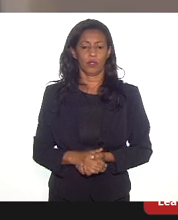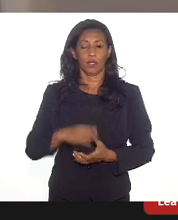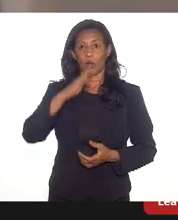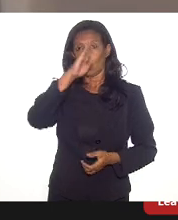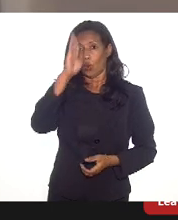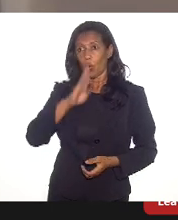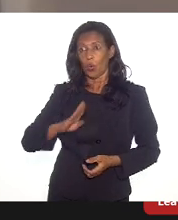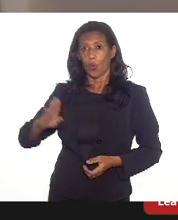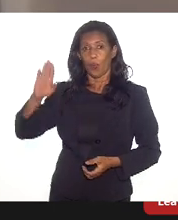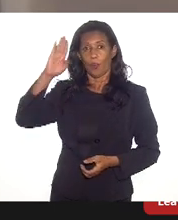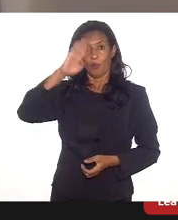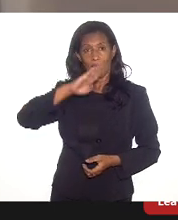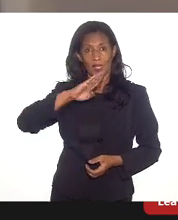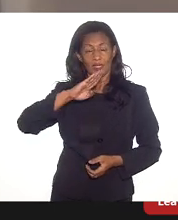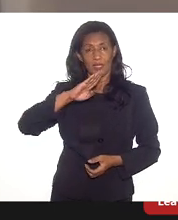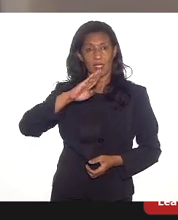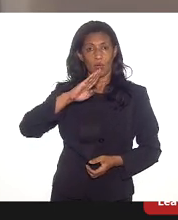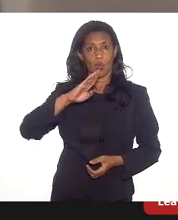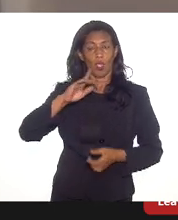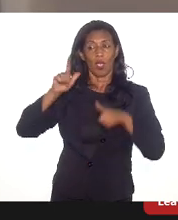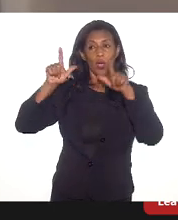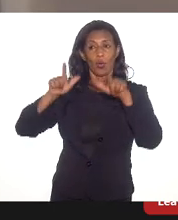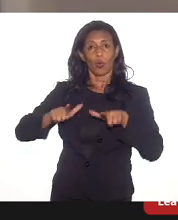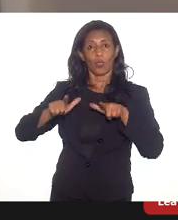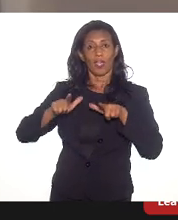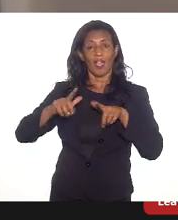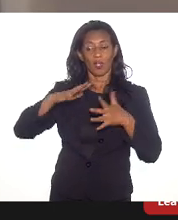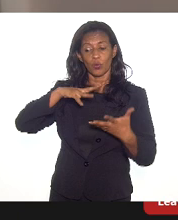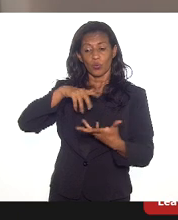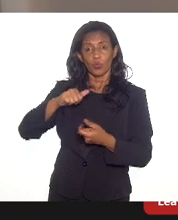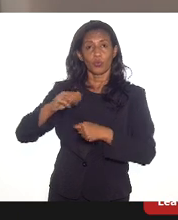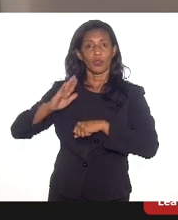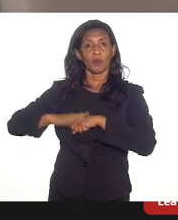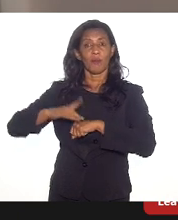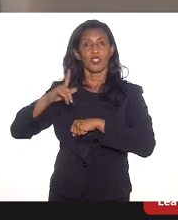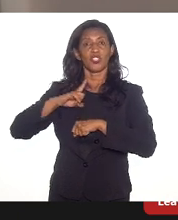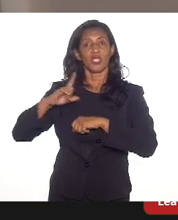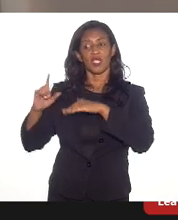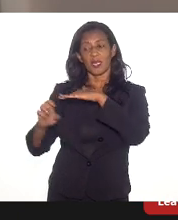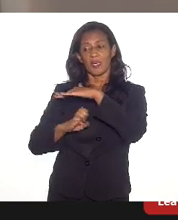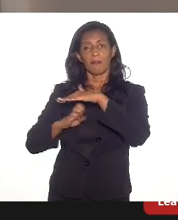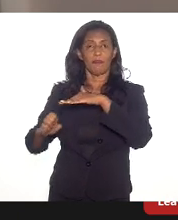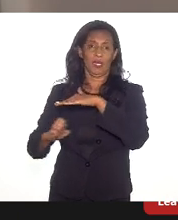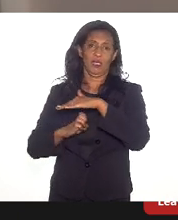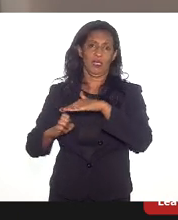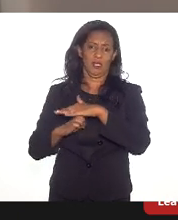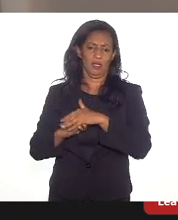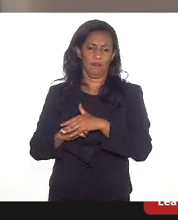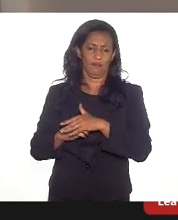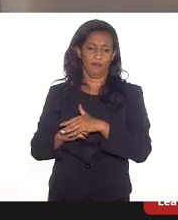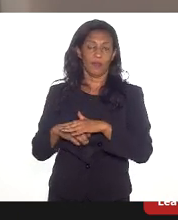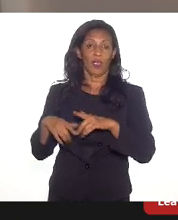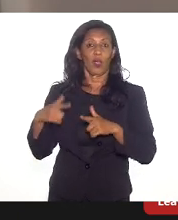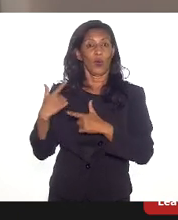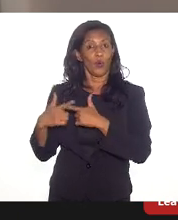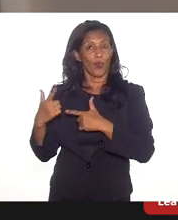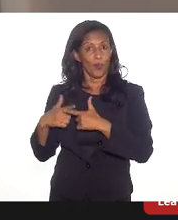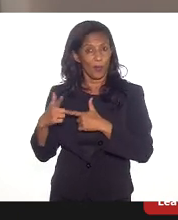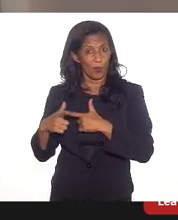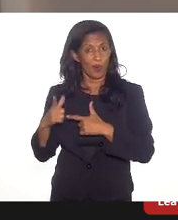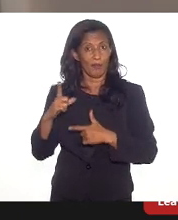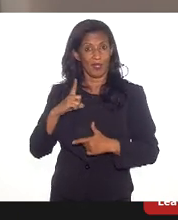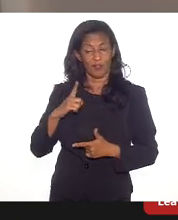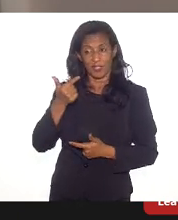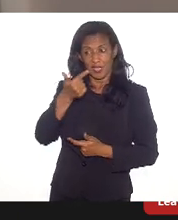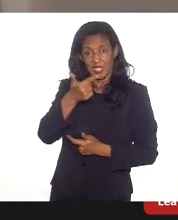Brasil é lugar no mundo que mais abre empresas. O problema é como é que não fecha, deputada Mônica. ou seja, na medida em que você